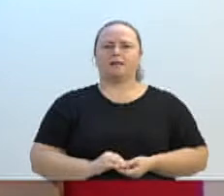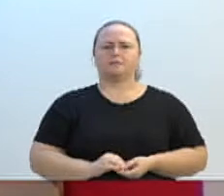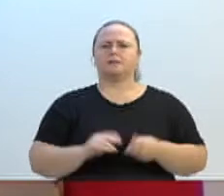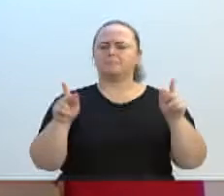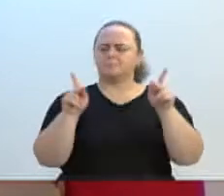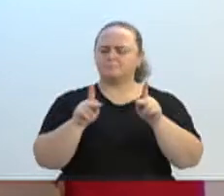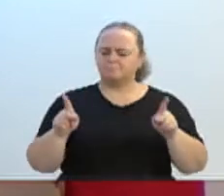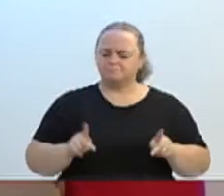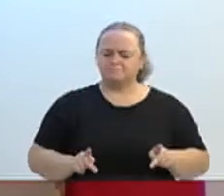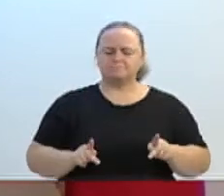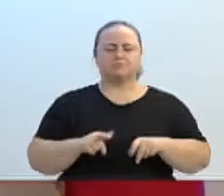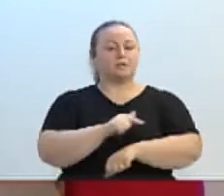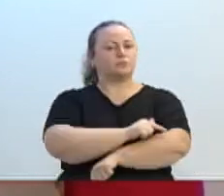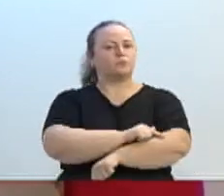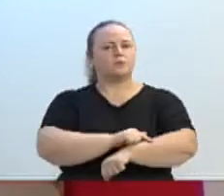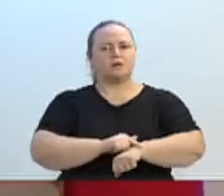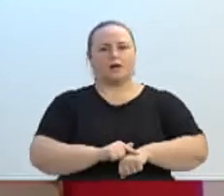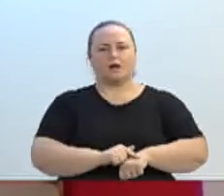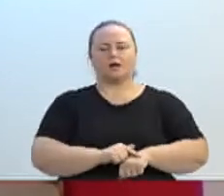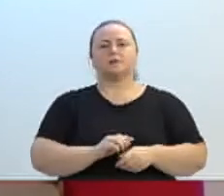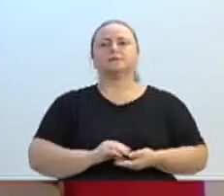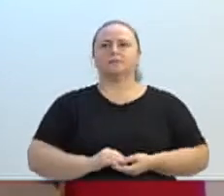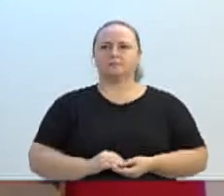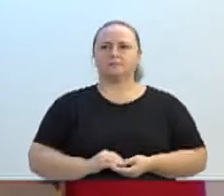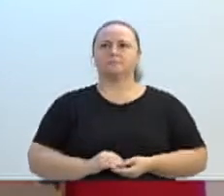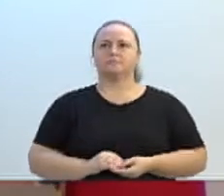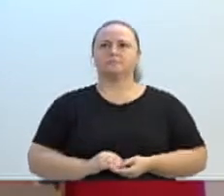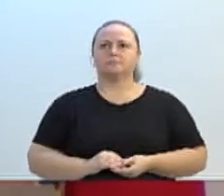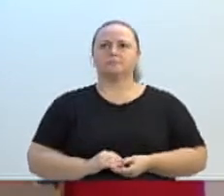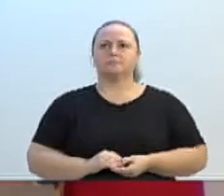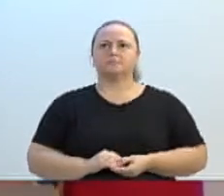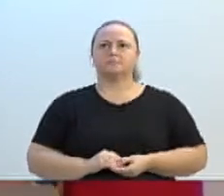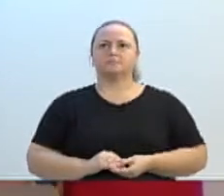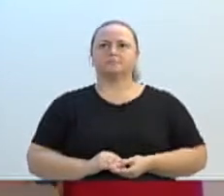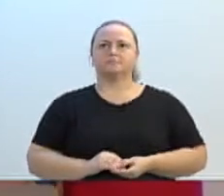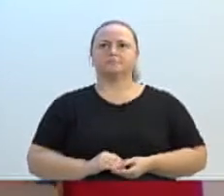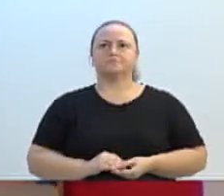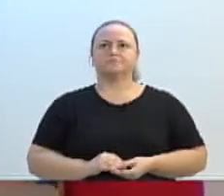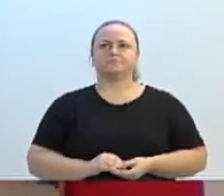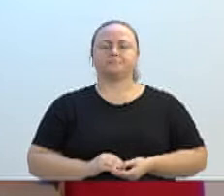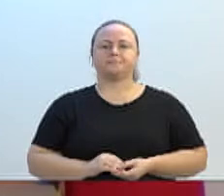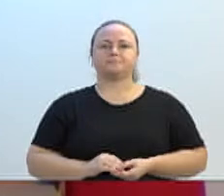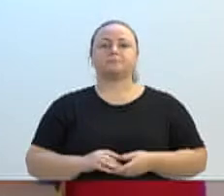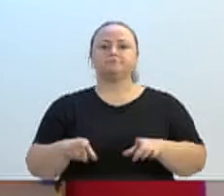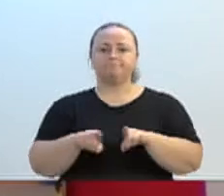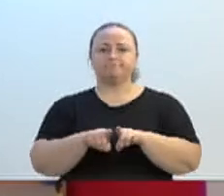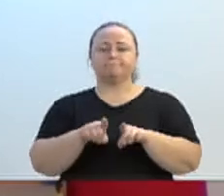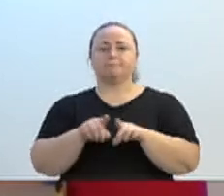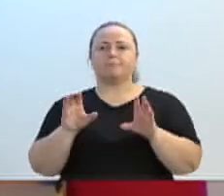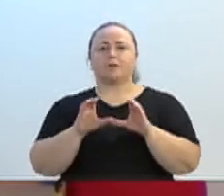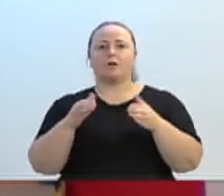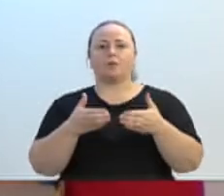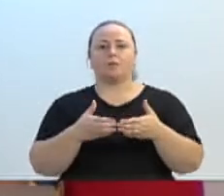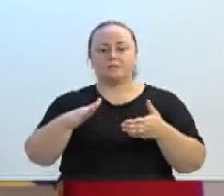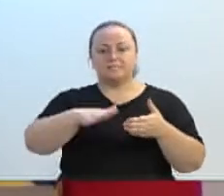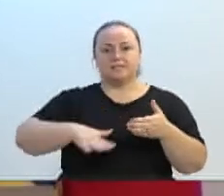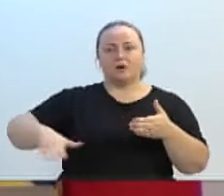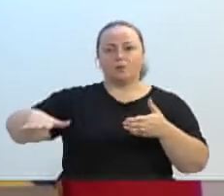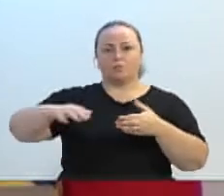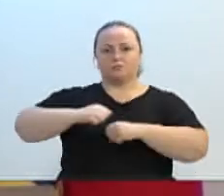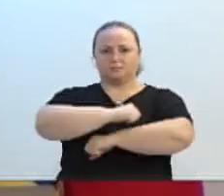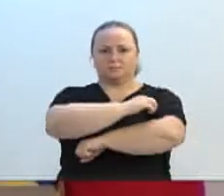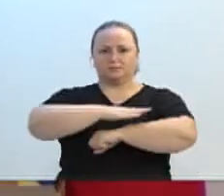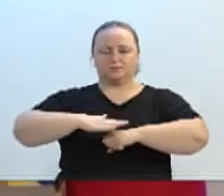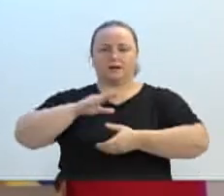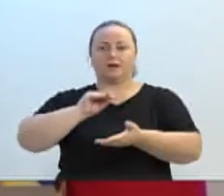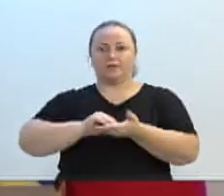é educada, não ser a comunidade lá do asfalto das quatro vias da comissão, se vai receber o bem naquela região. Mesmo ter ido